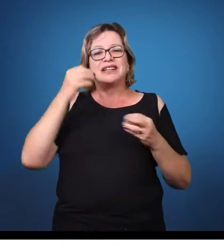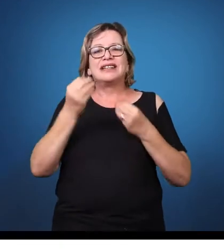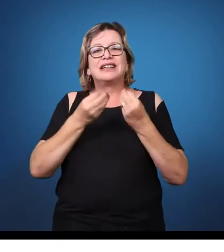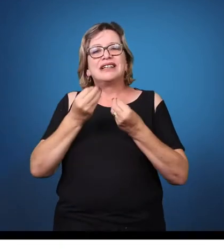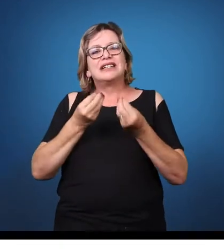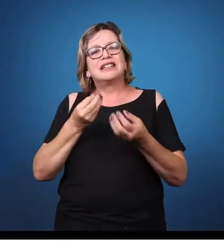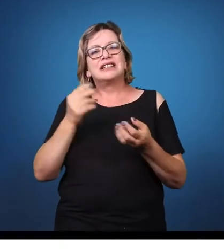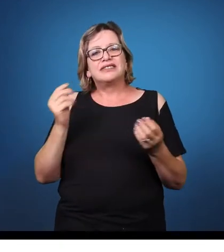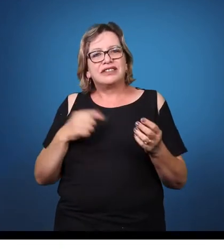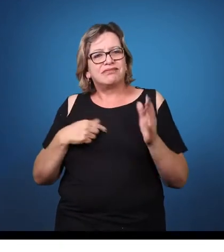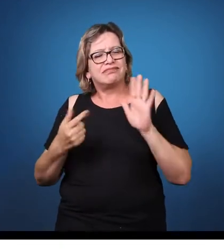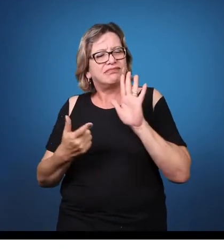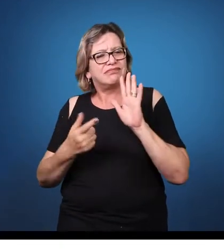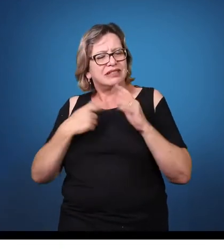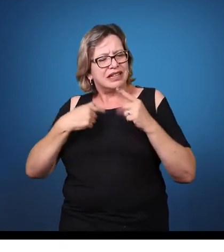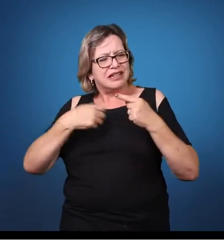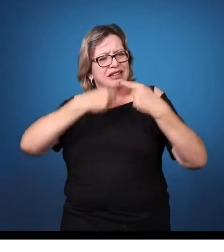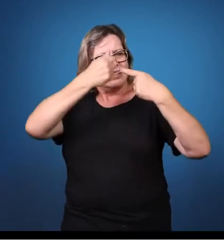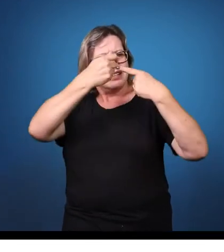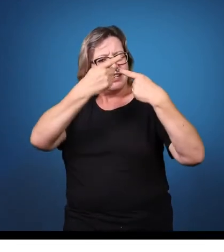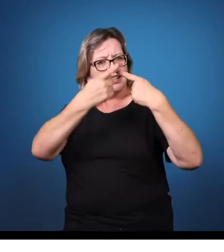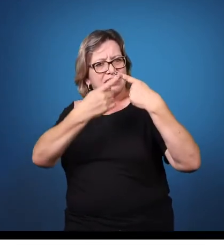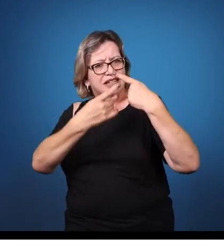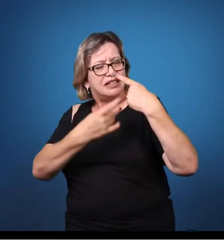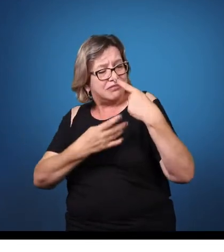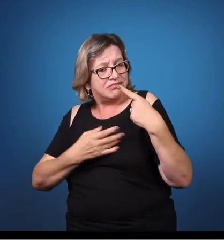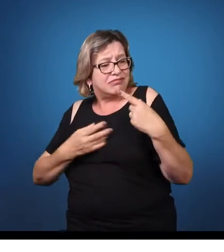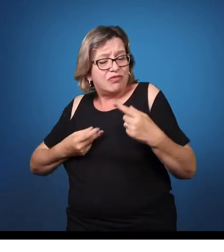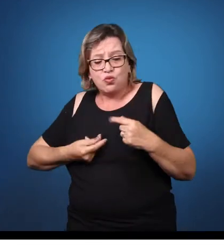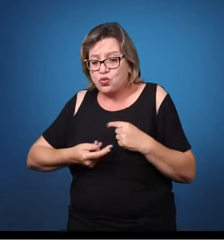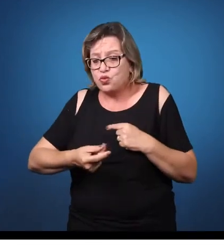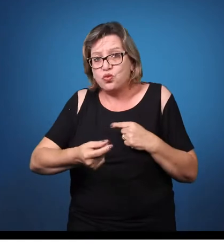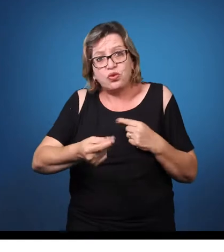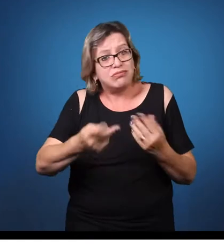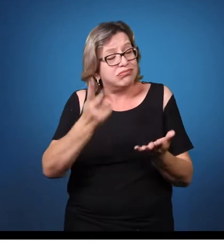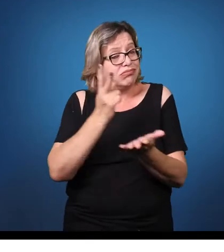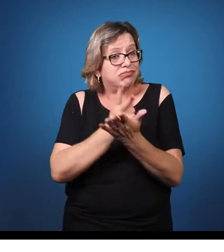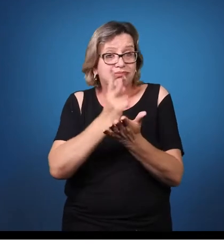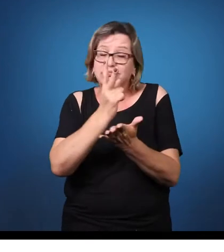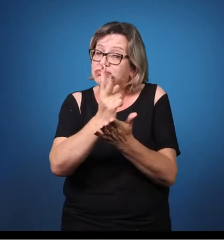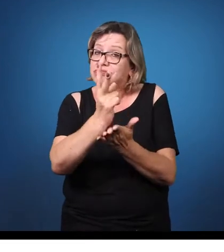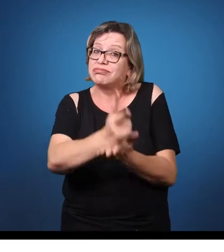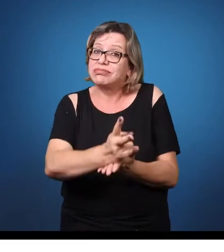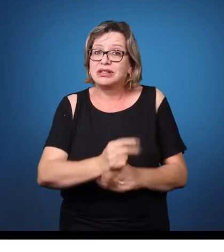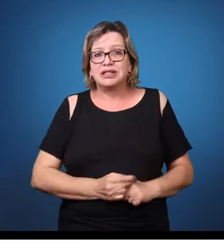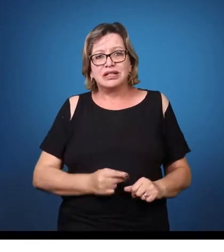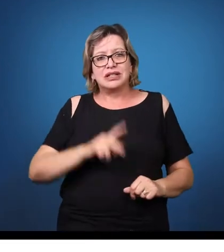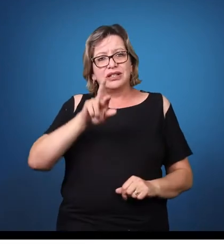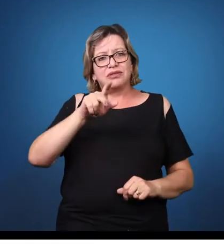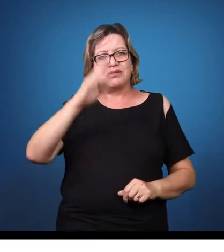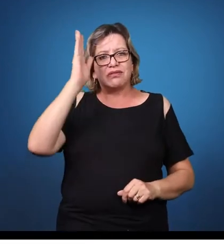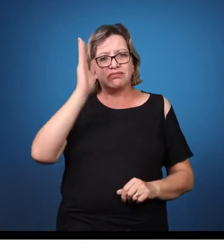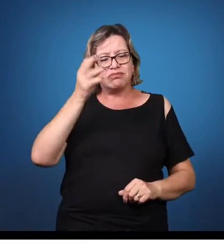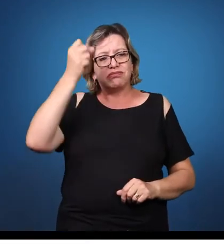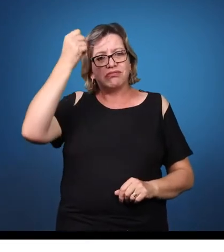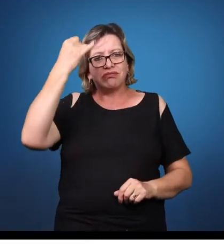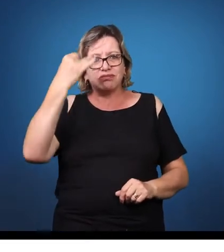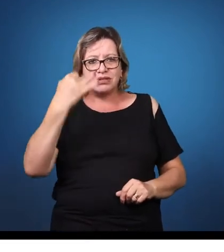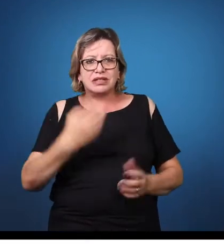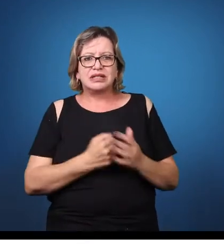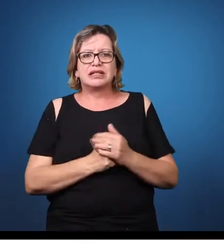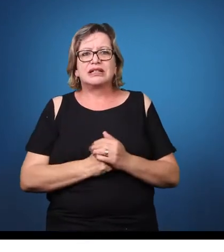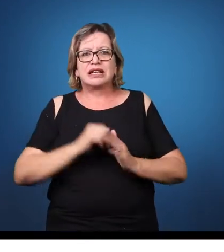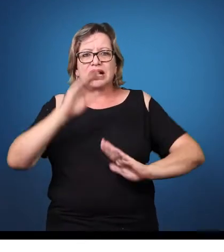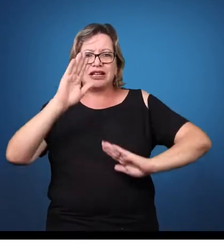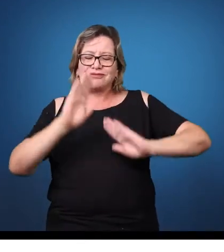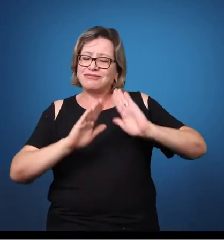severa, é moderada. Então, por exemplo, no caso da pessoa ter uma deficiência intelectual leve, ela passa